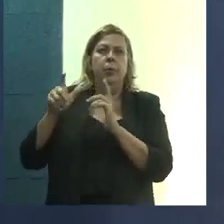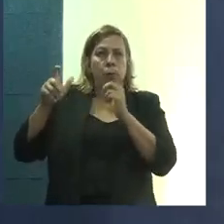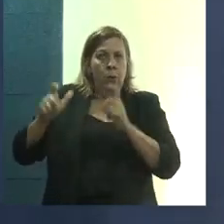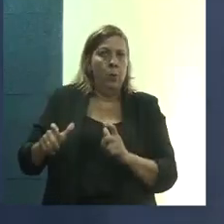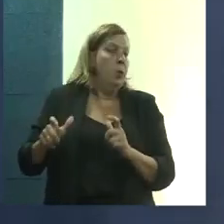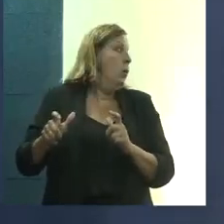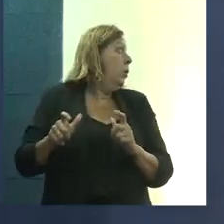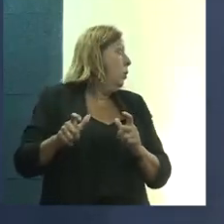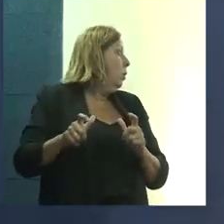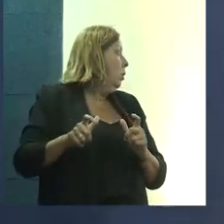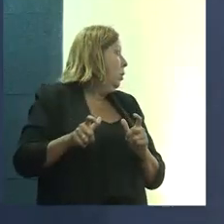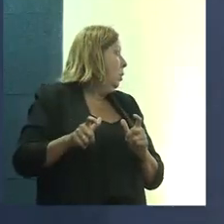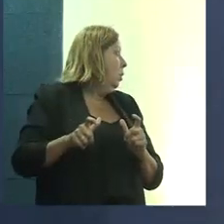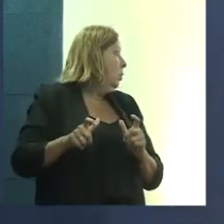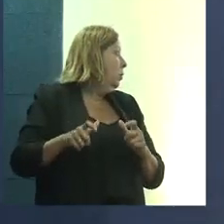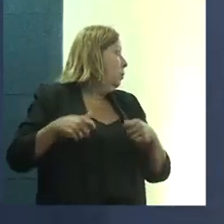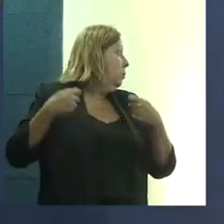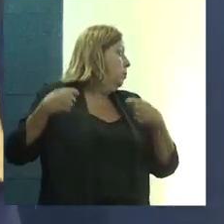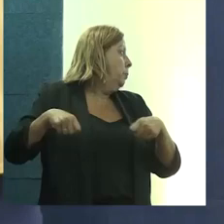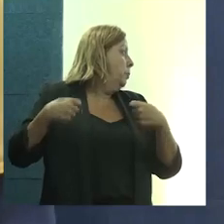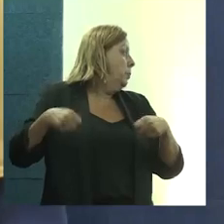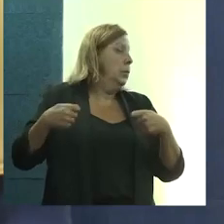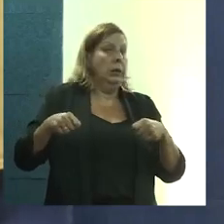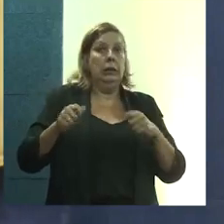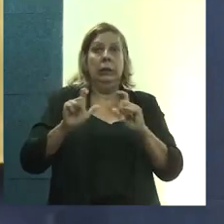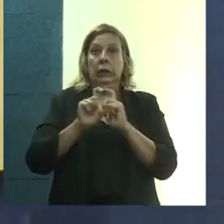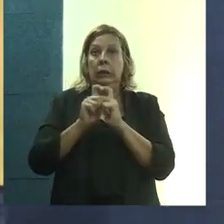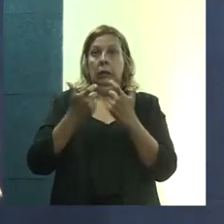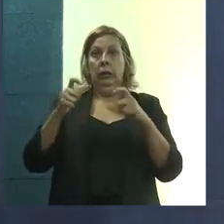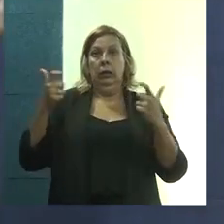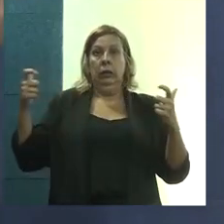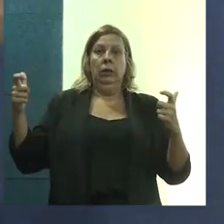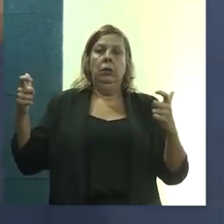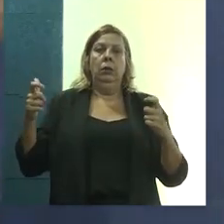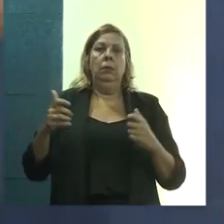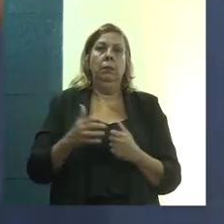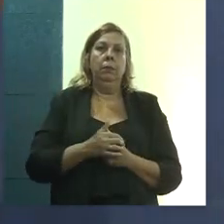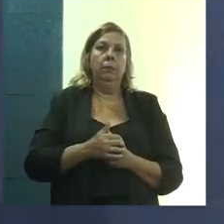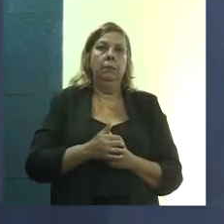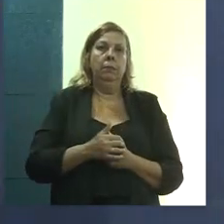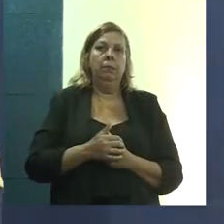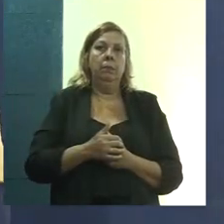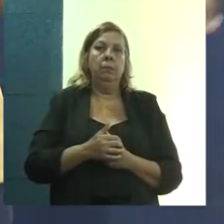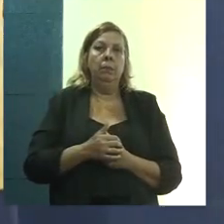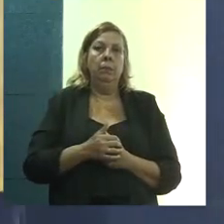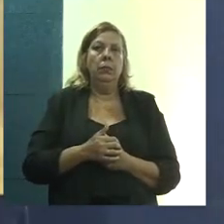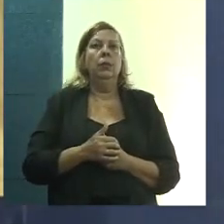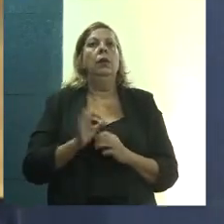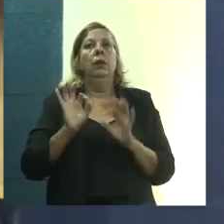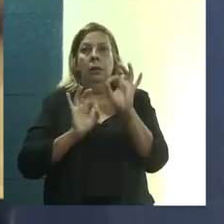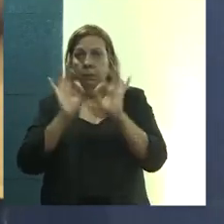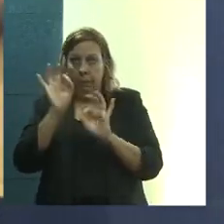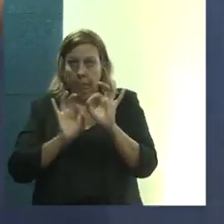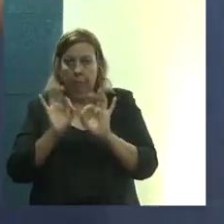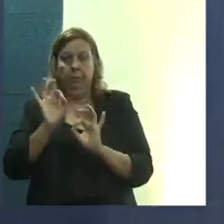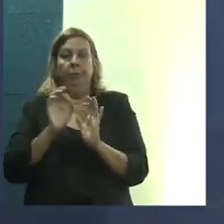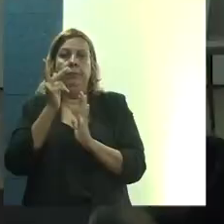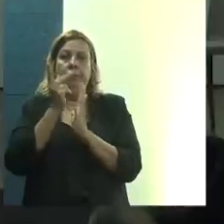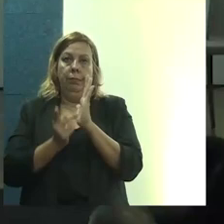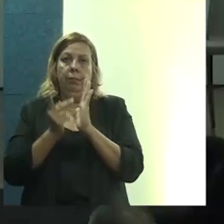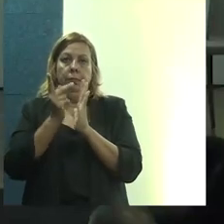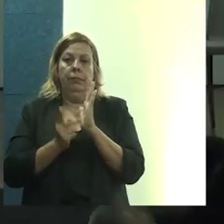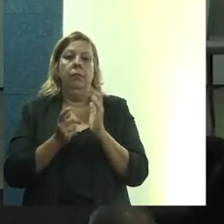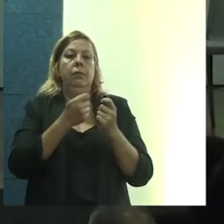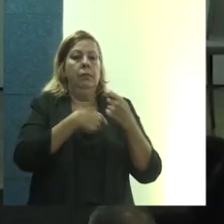e existia a necessidade de uma ampliação desse mercado. E esse projeto foi todo desenvolvido também